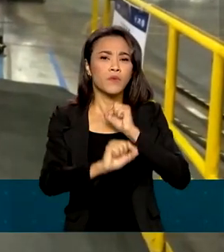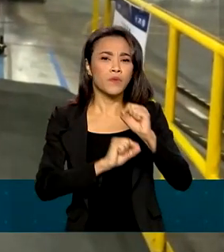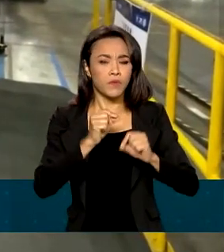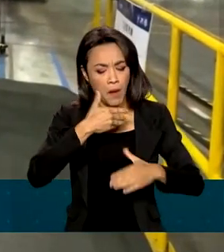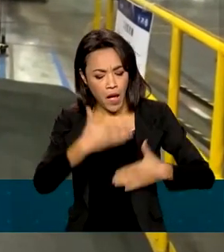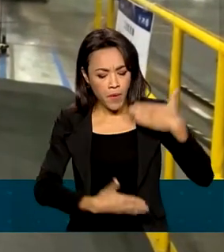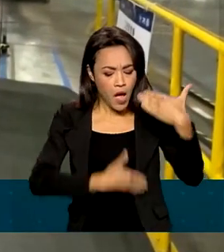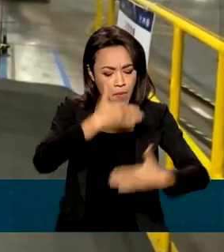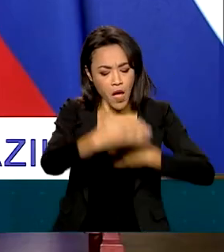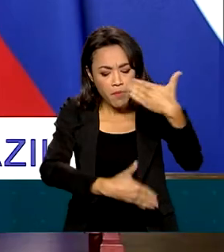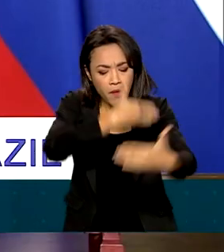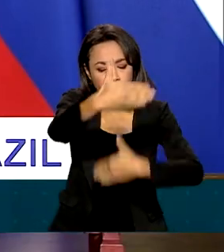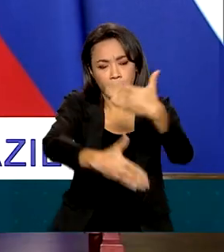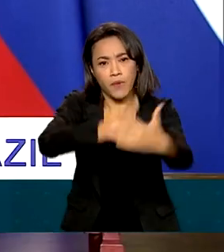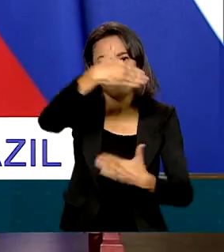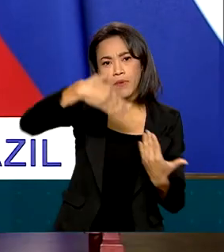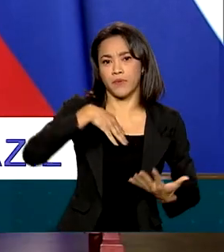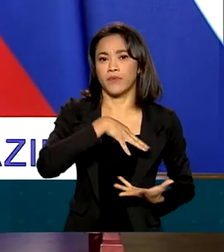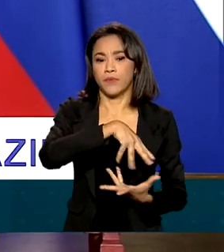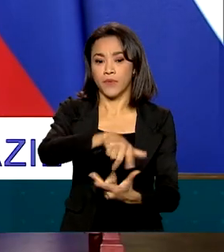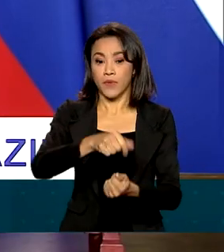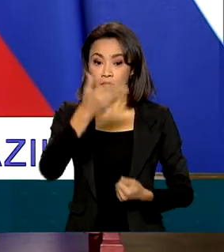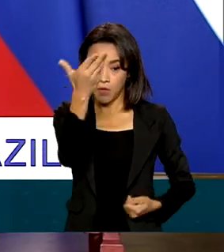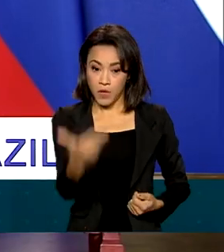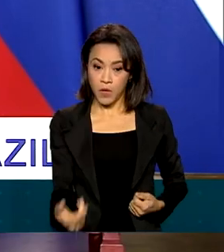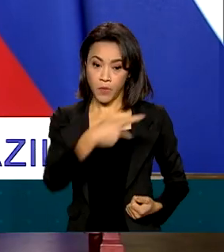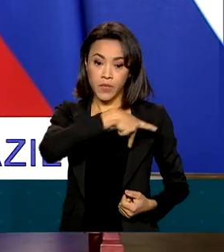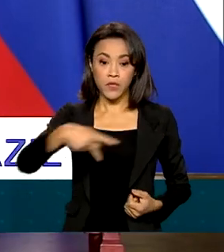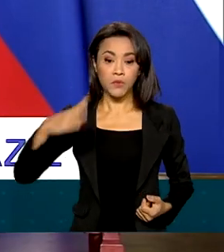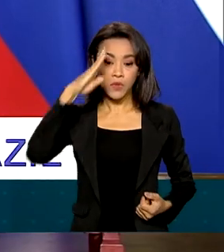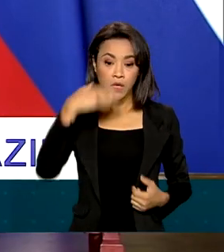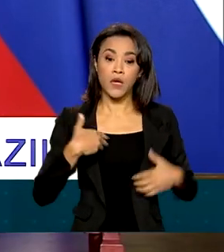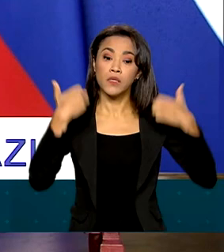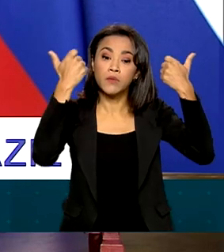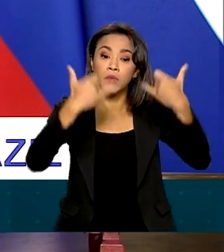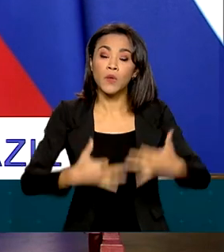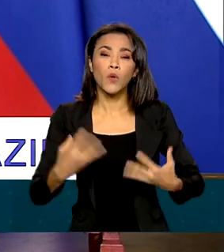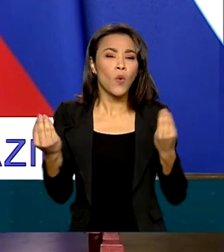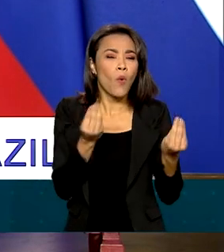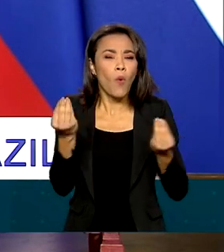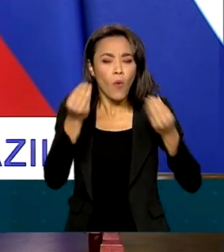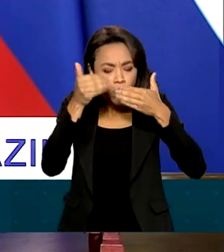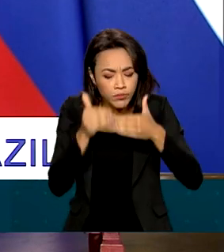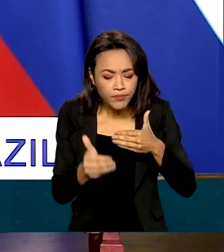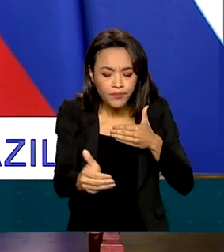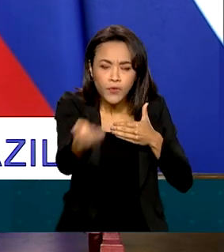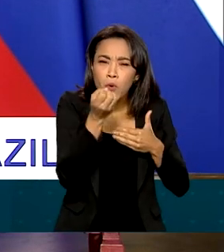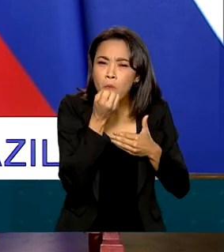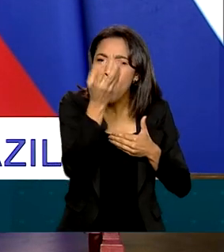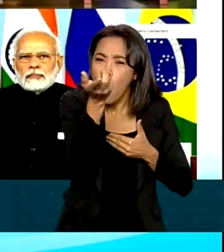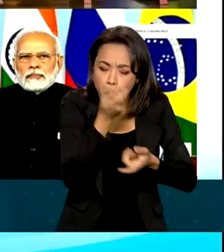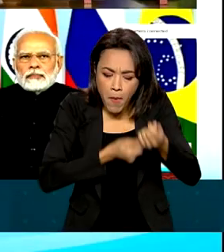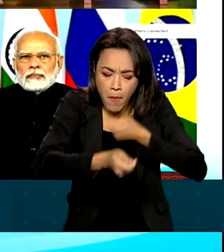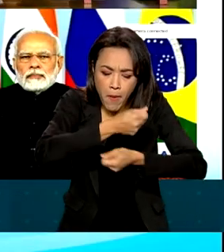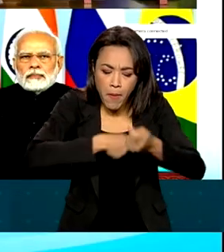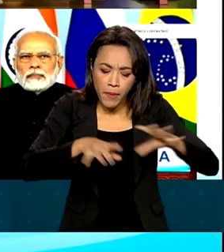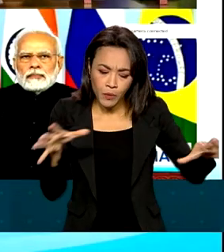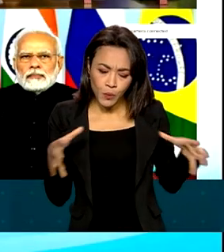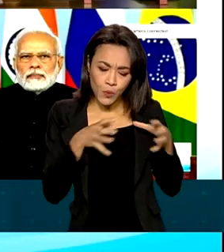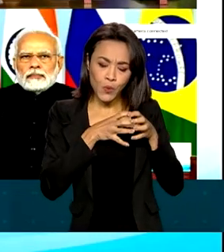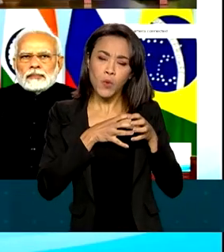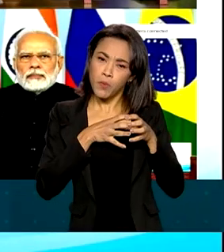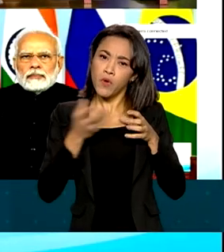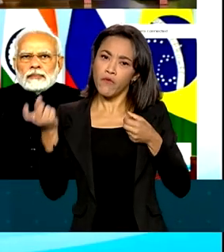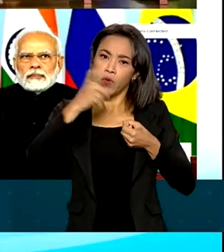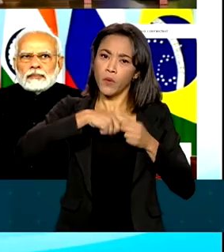desenvolvimento global. O presidente Jair Bolsonaro falou das perspectivas de bons negócios no grupo e voltou